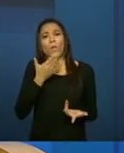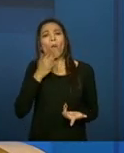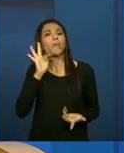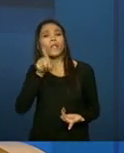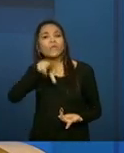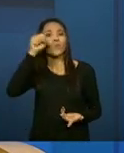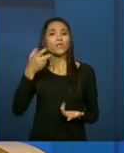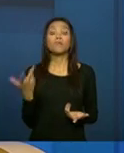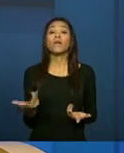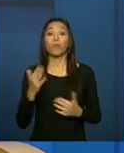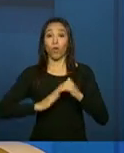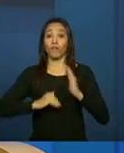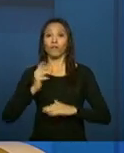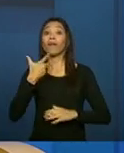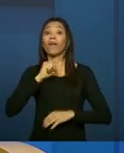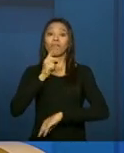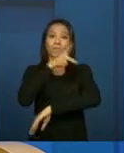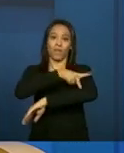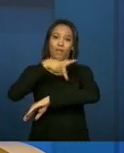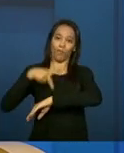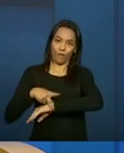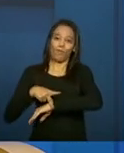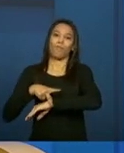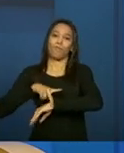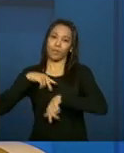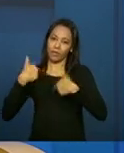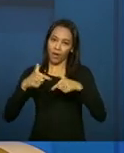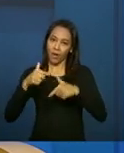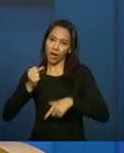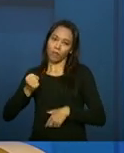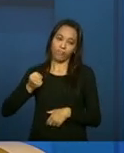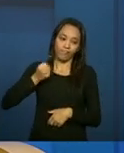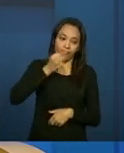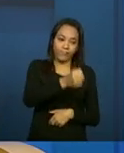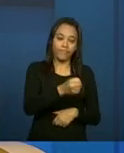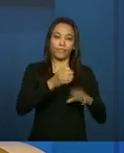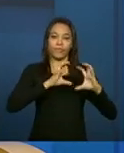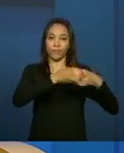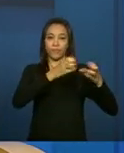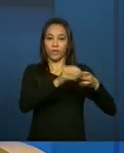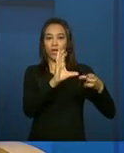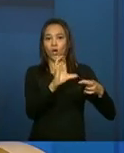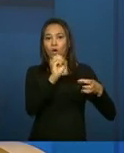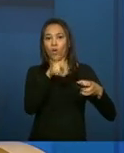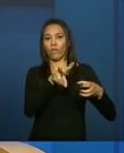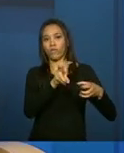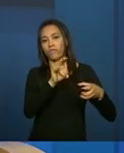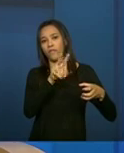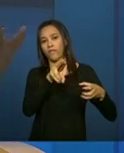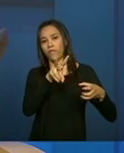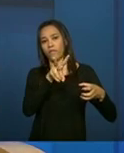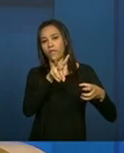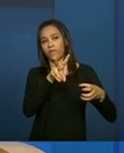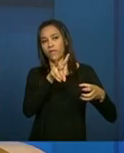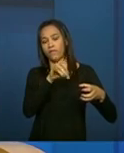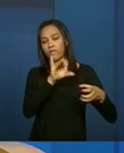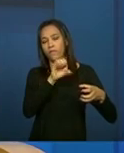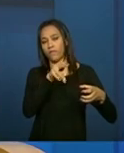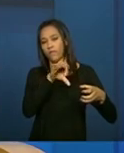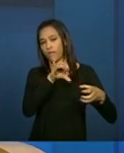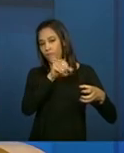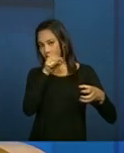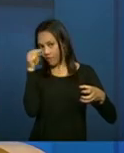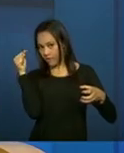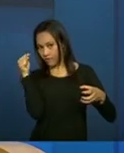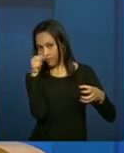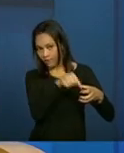pelo pedagogo no exercício dessa função de orientador do serviço de convivência. Técnico de